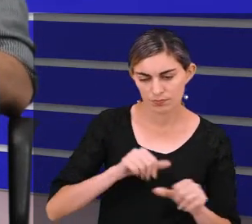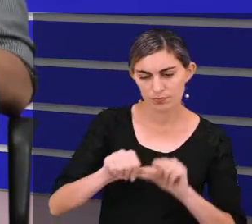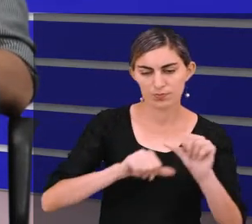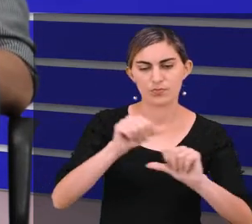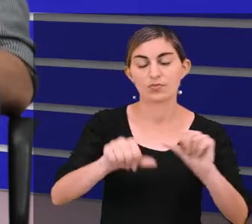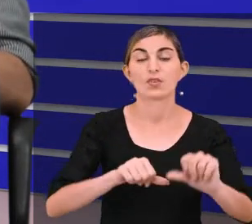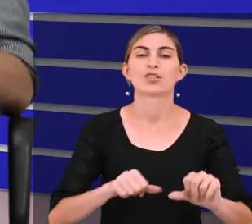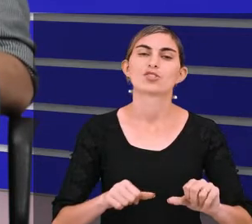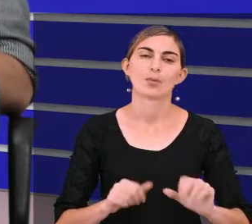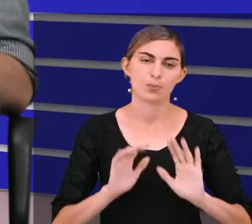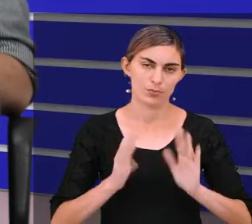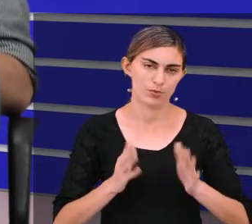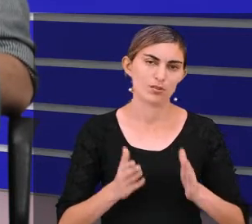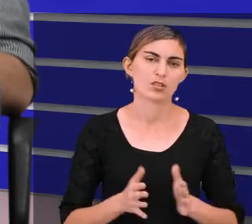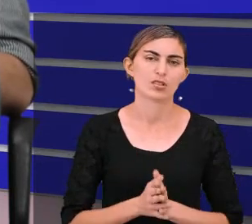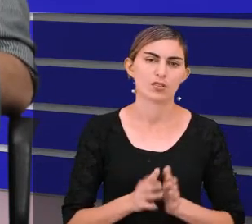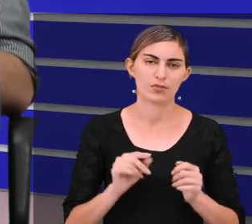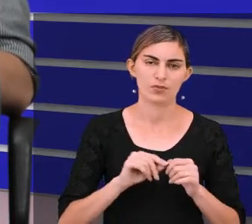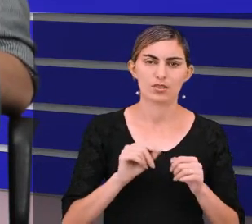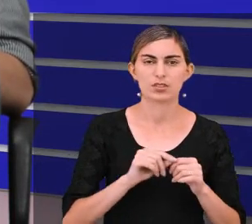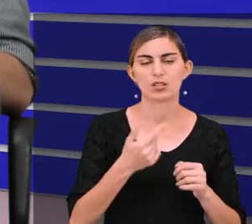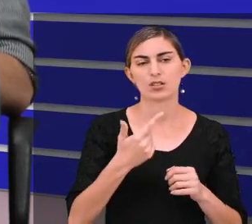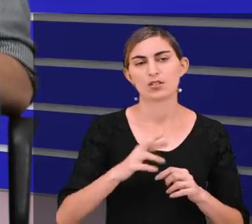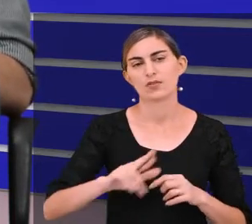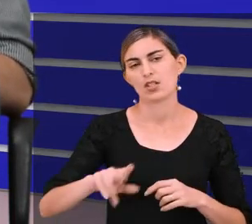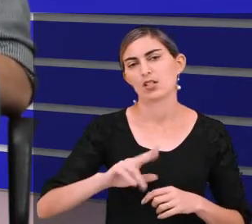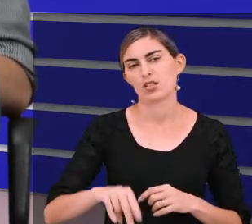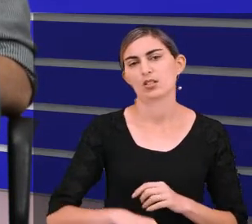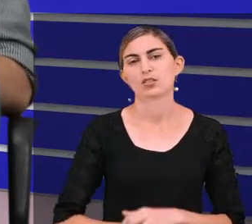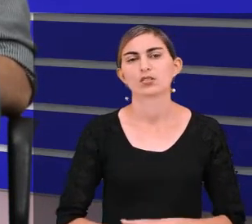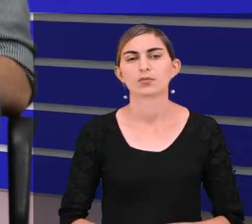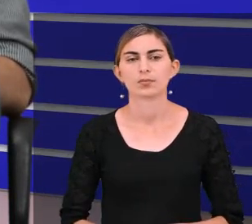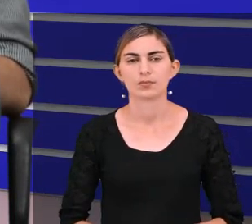mudar. Você já está modificando o produto e fazendo um produto diferente.